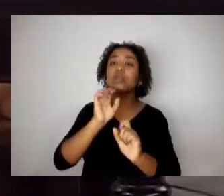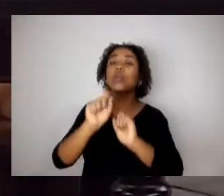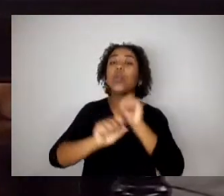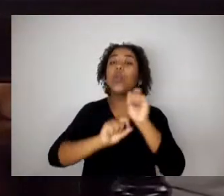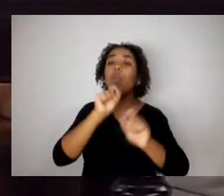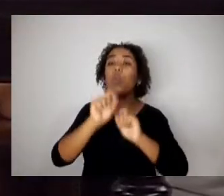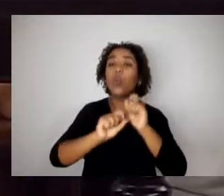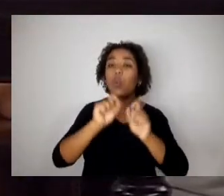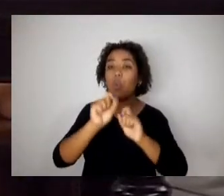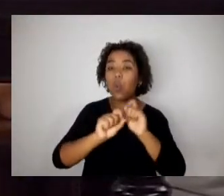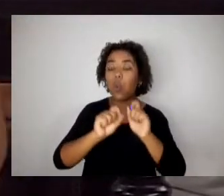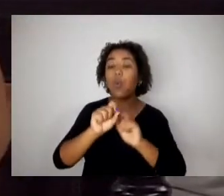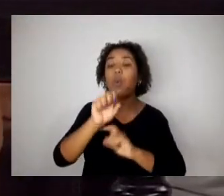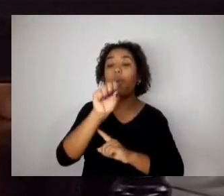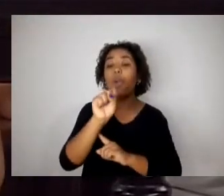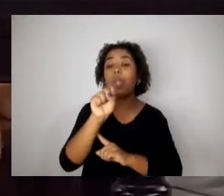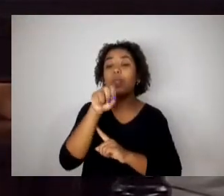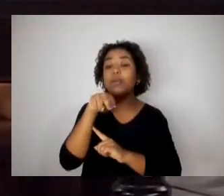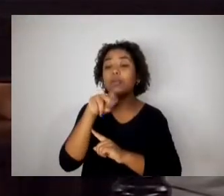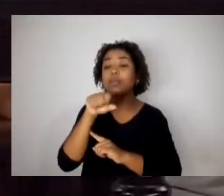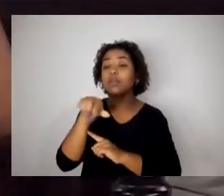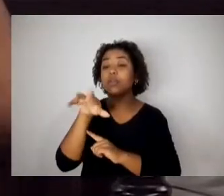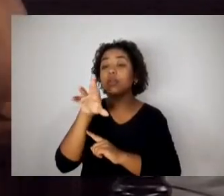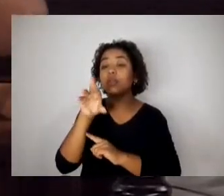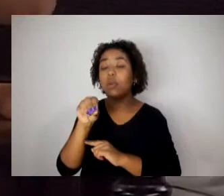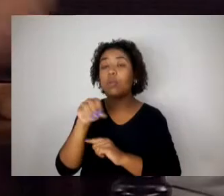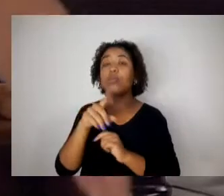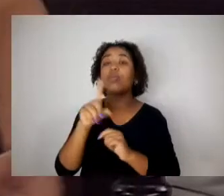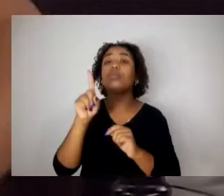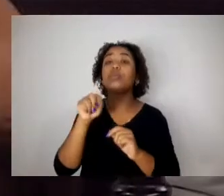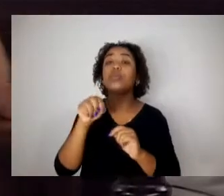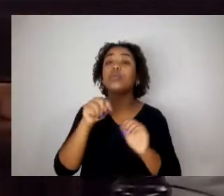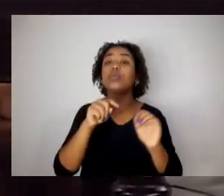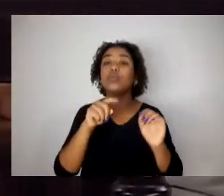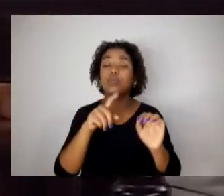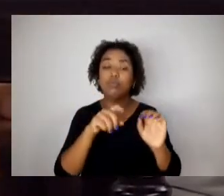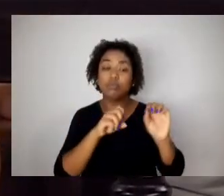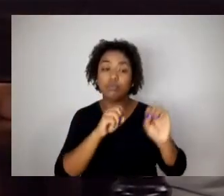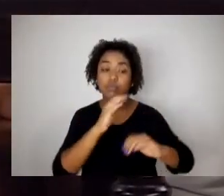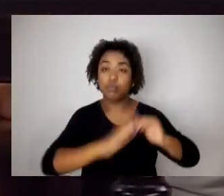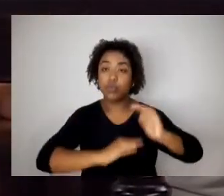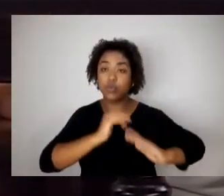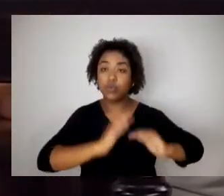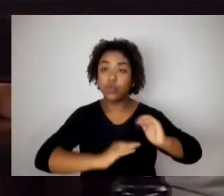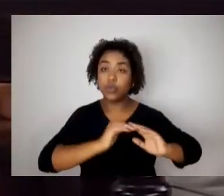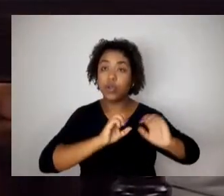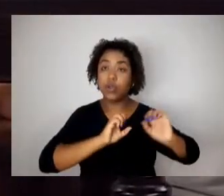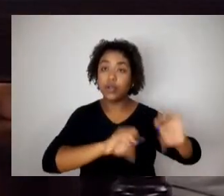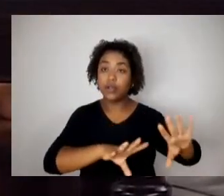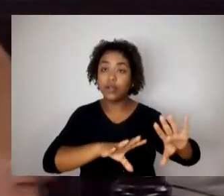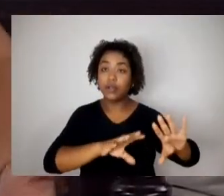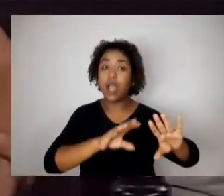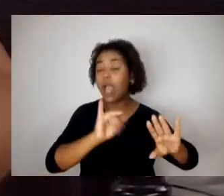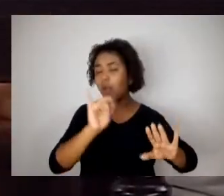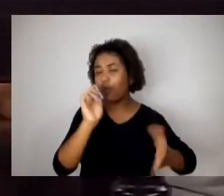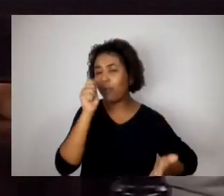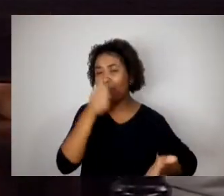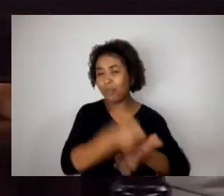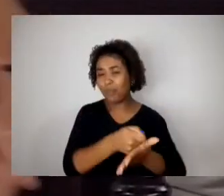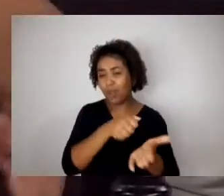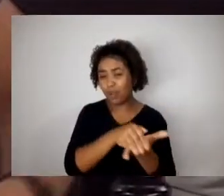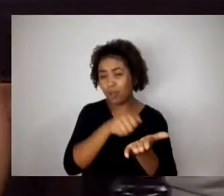desse educador. E mesmo que ele não pague múlti, ele vai ter um processo, ele vai ter uma investigação, ele vai ter isso ali por respeitar o espaço